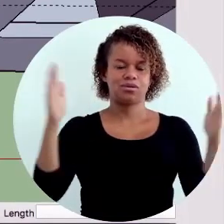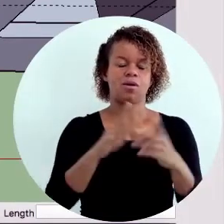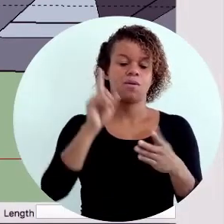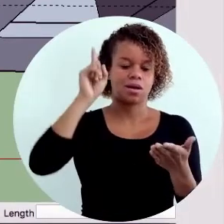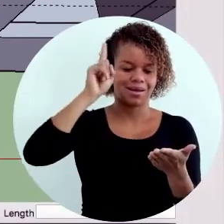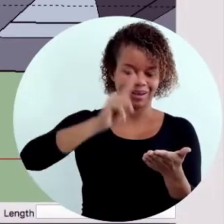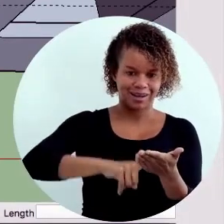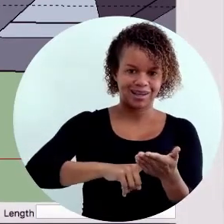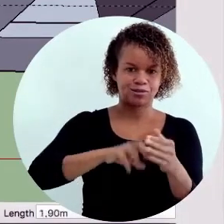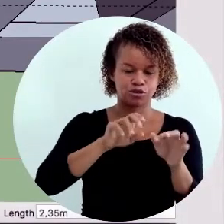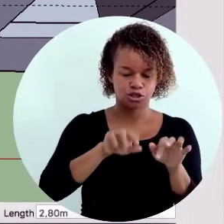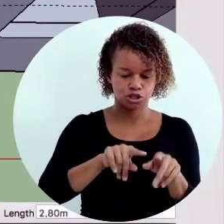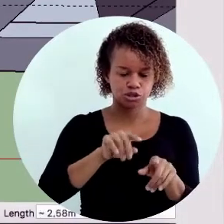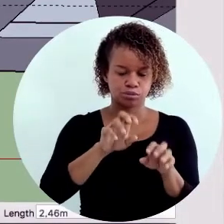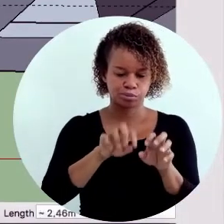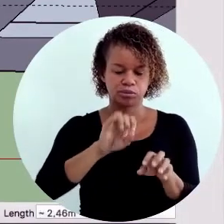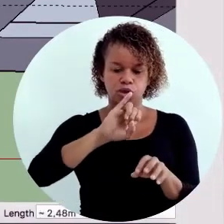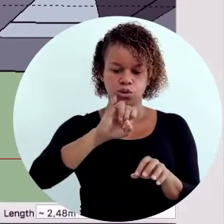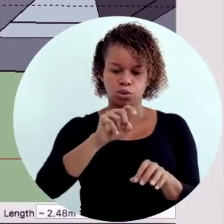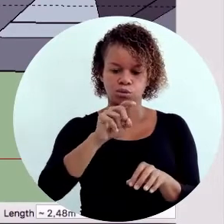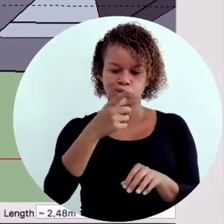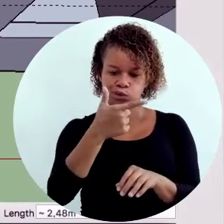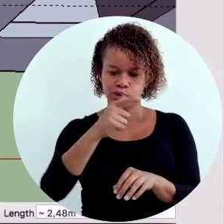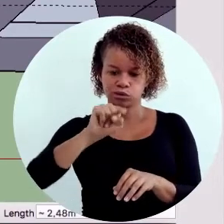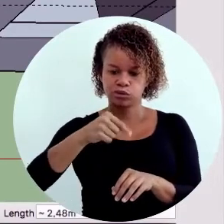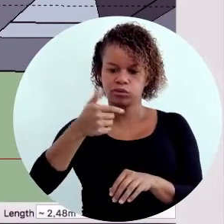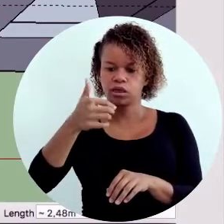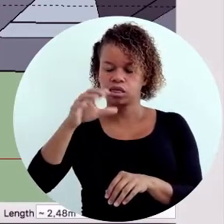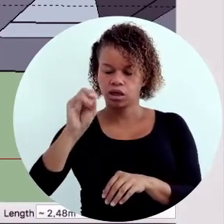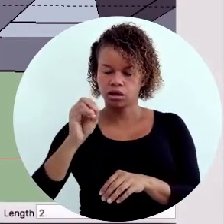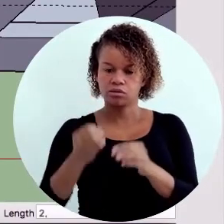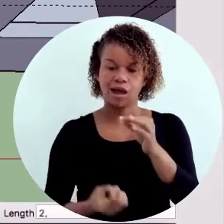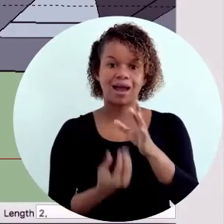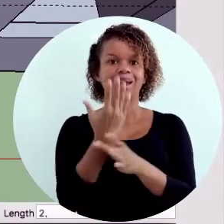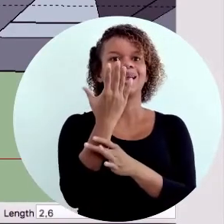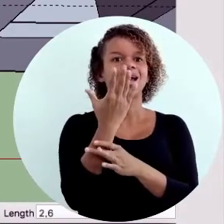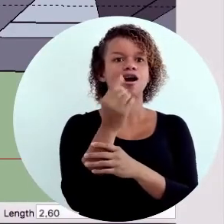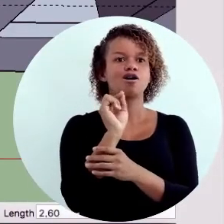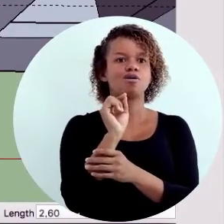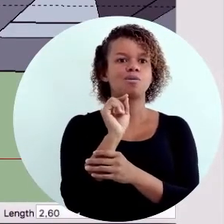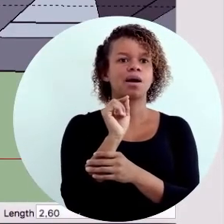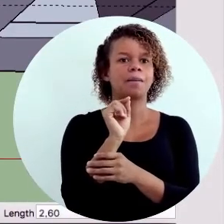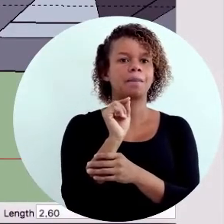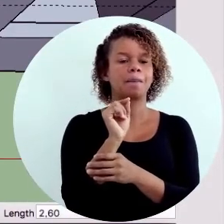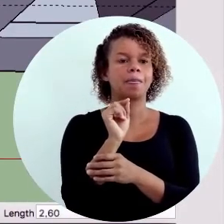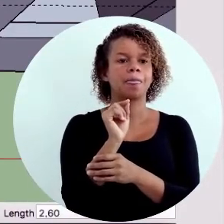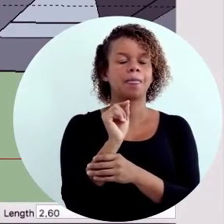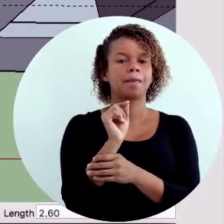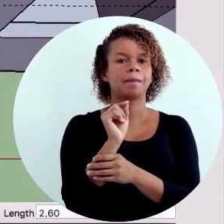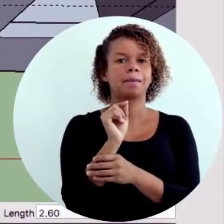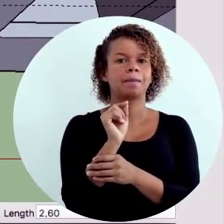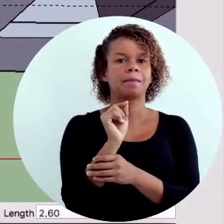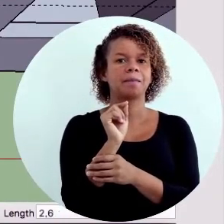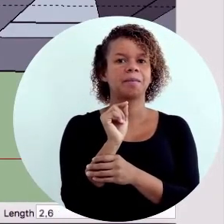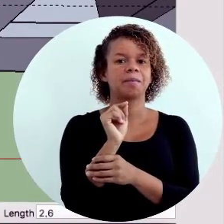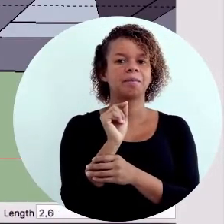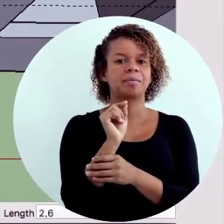Então, clico, digito 2,10 na barra de dimensões. Ele vai criar uma...